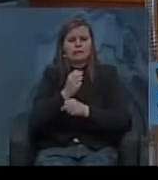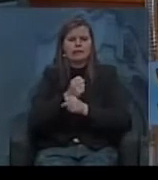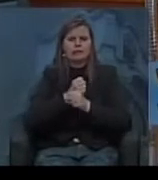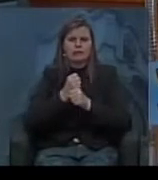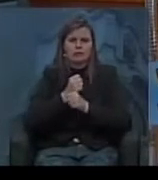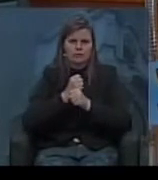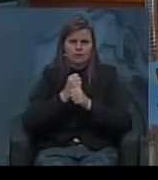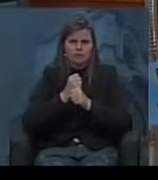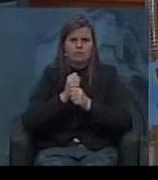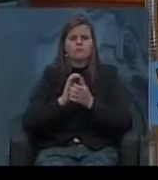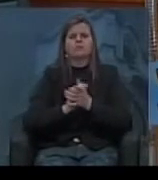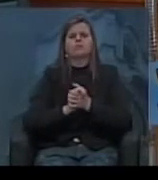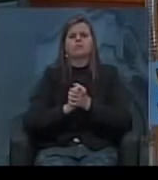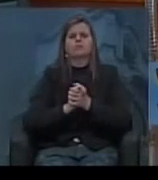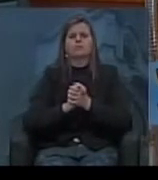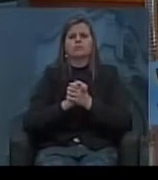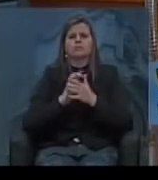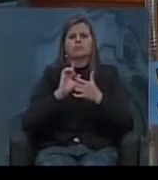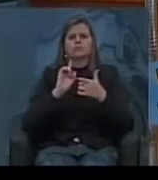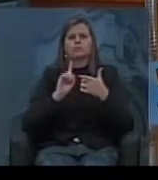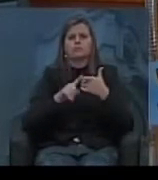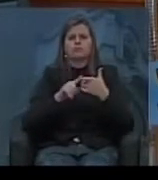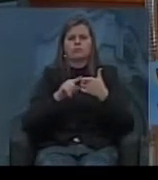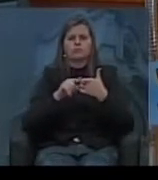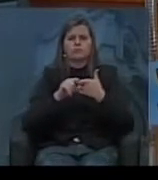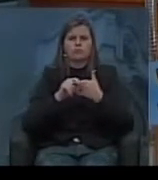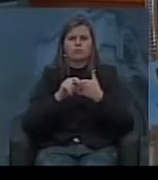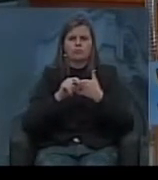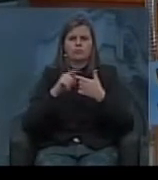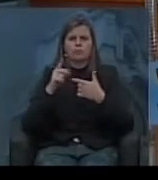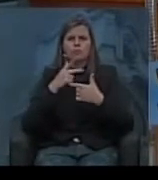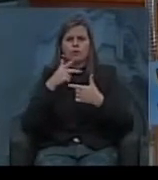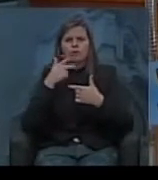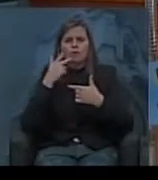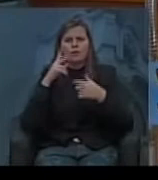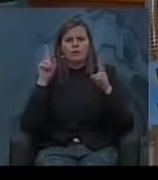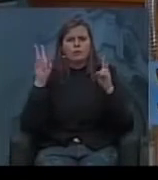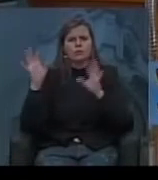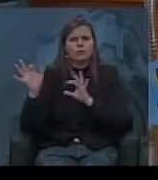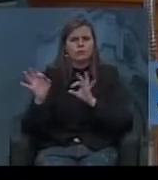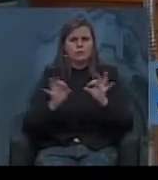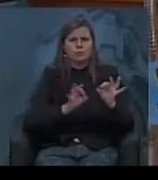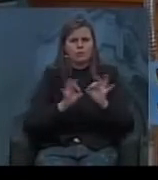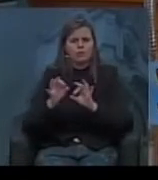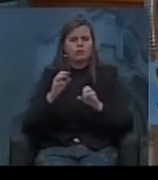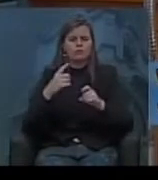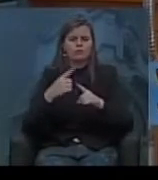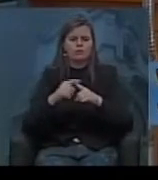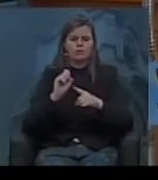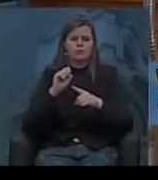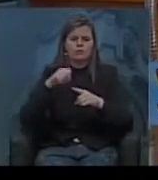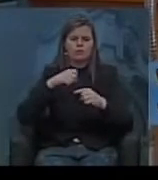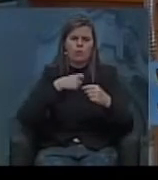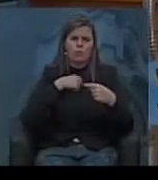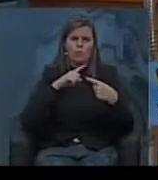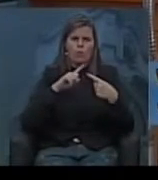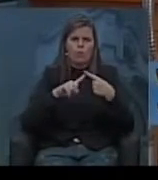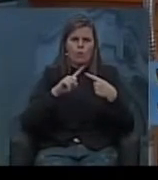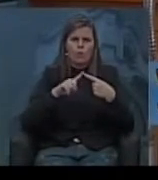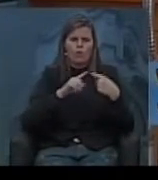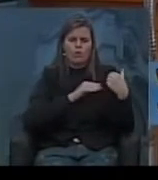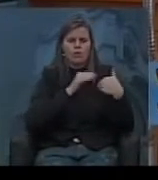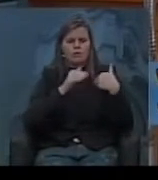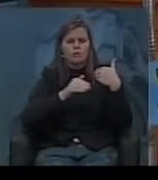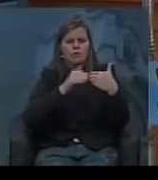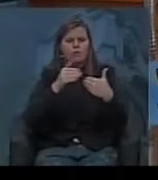mobilizações segundo uma colocação em relação aos projetos porque eu concordo plenamente que desenvolvimento é